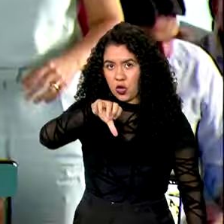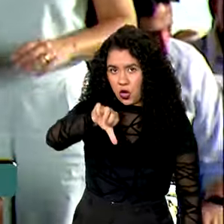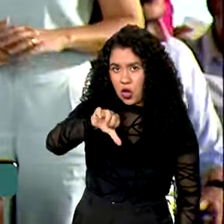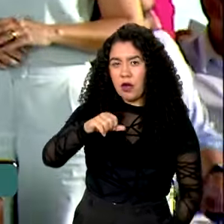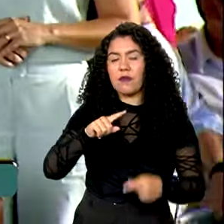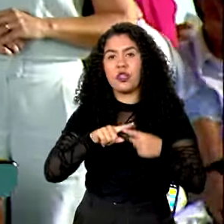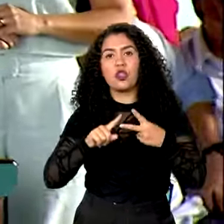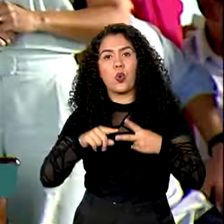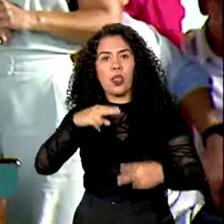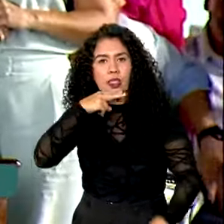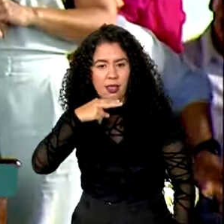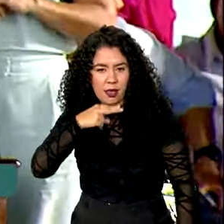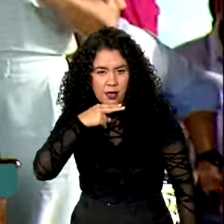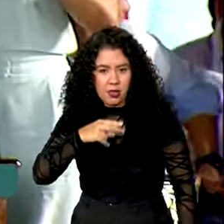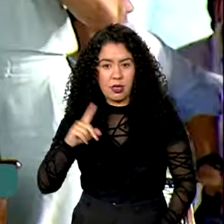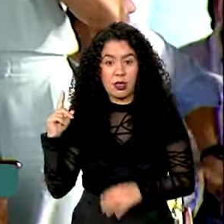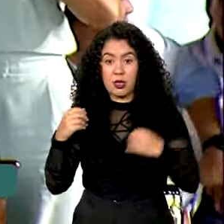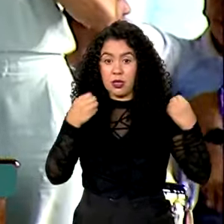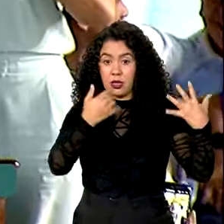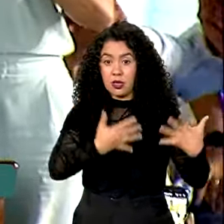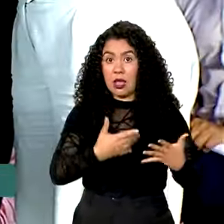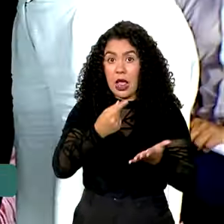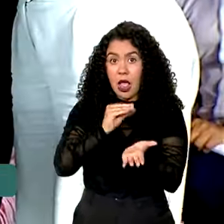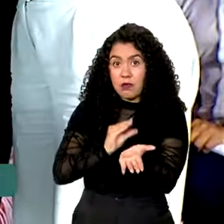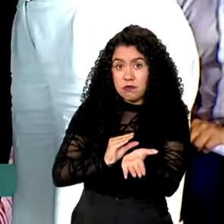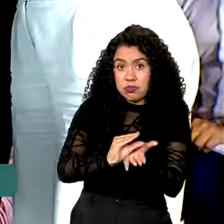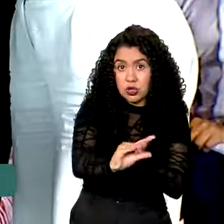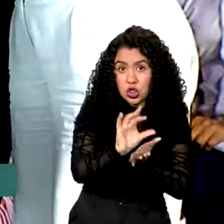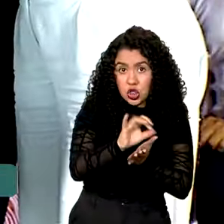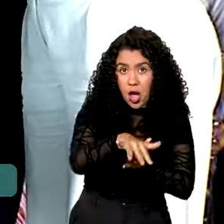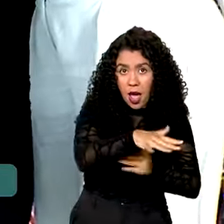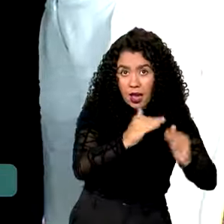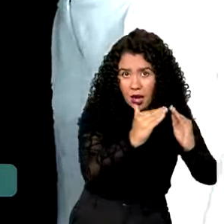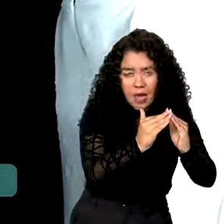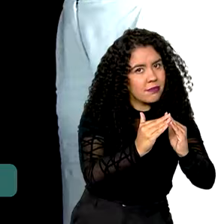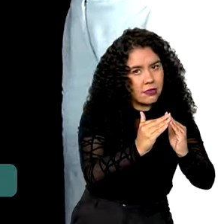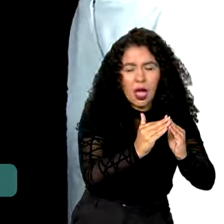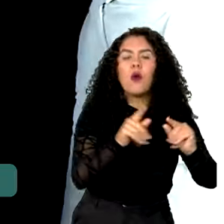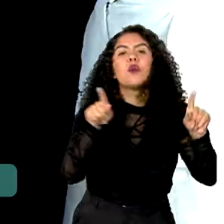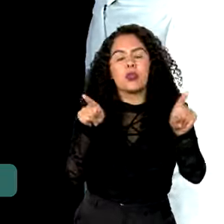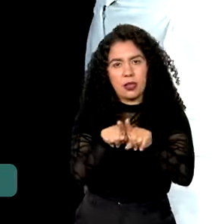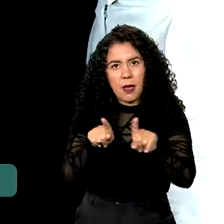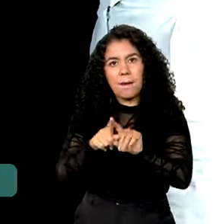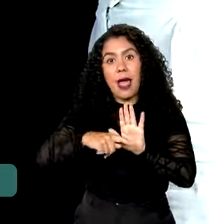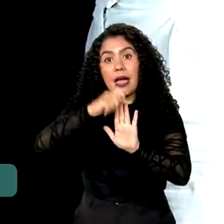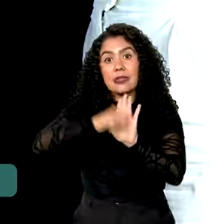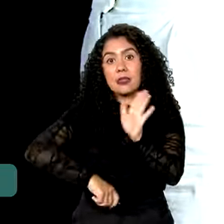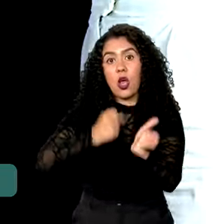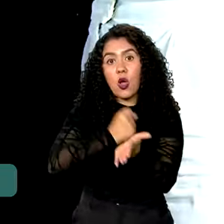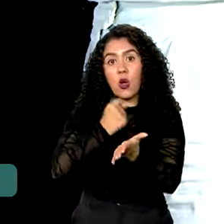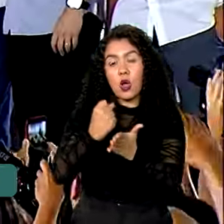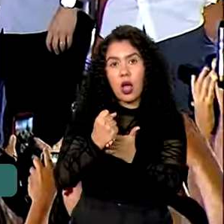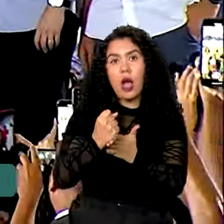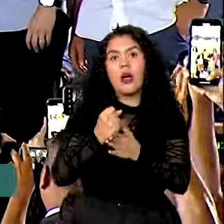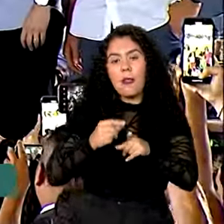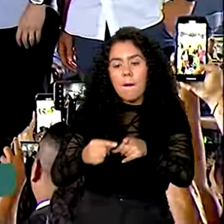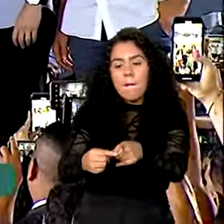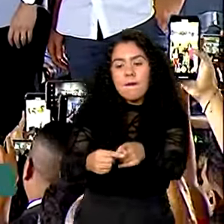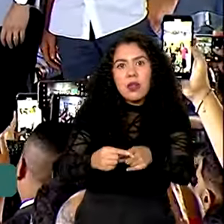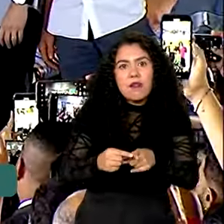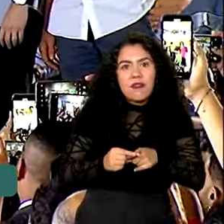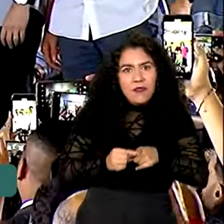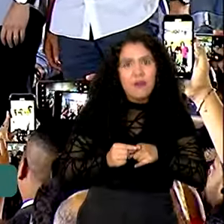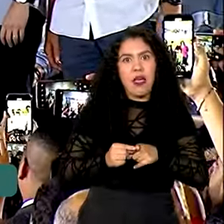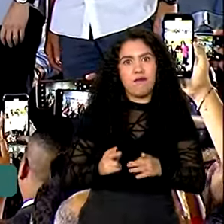dois netos. E os investimentos não foram só em novas moradias. Com a assinatura do contrato do programa Periferia Viva, 2